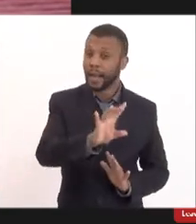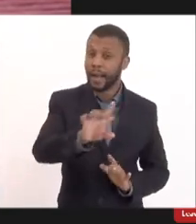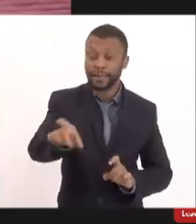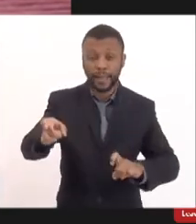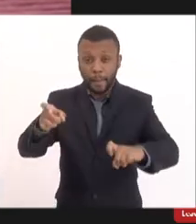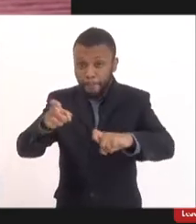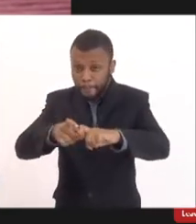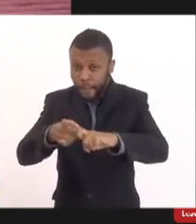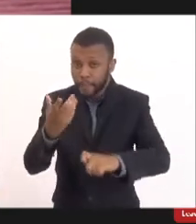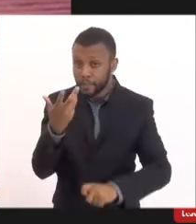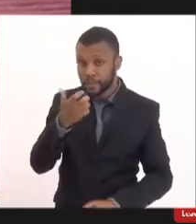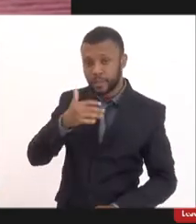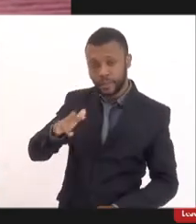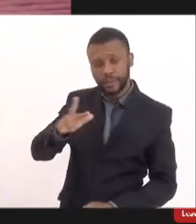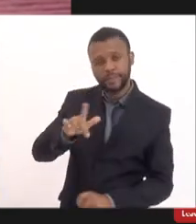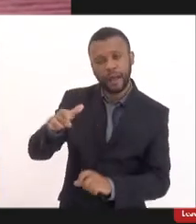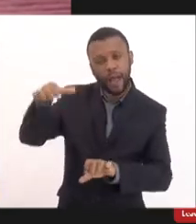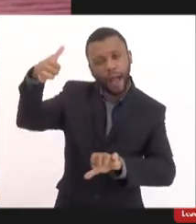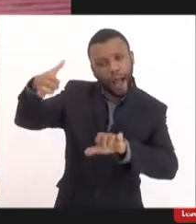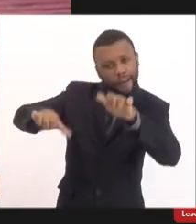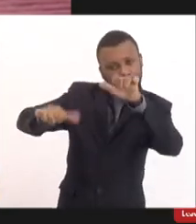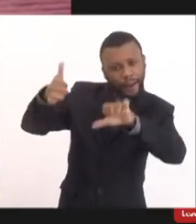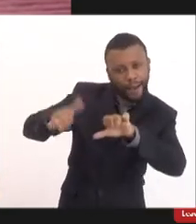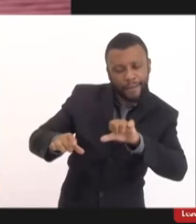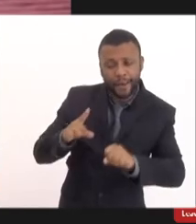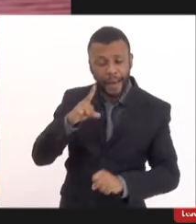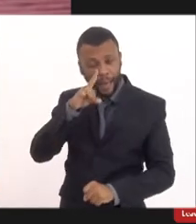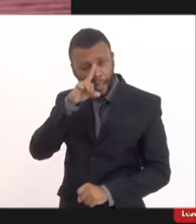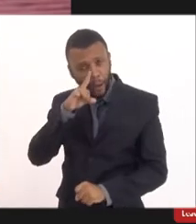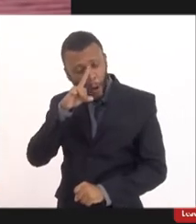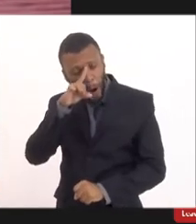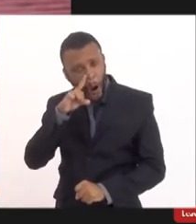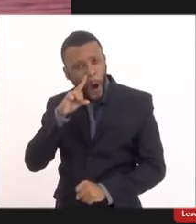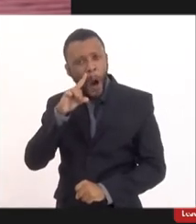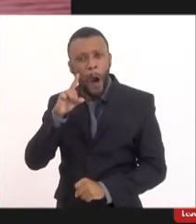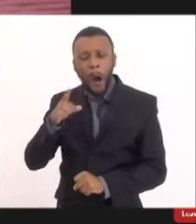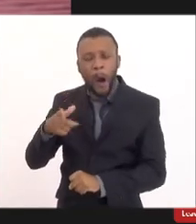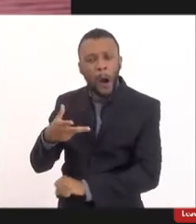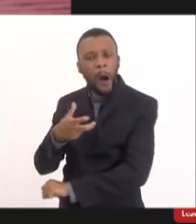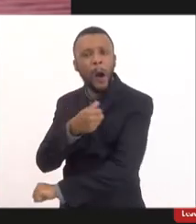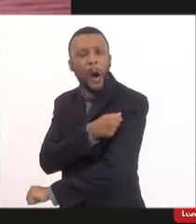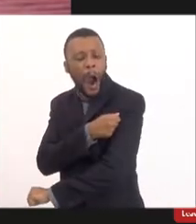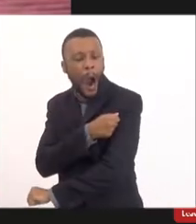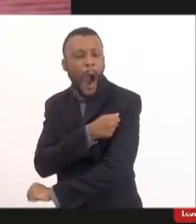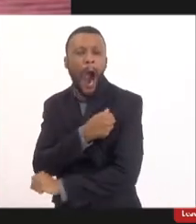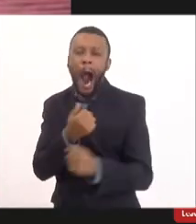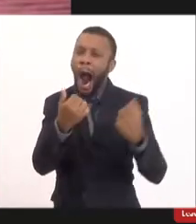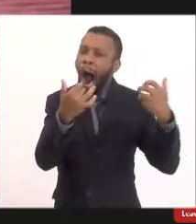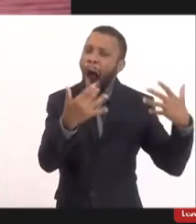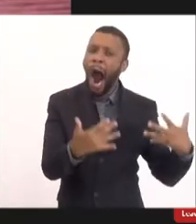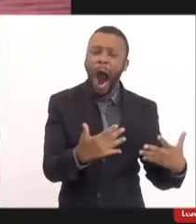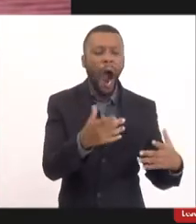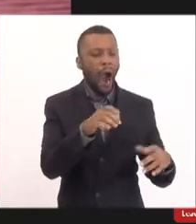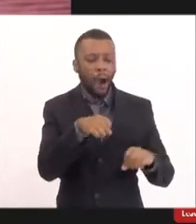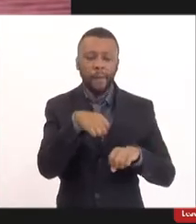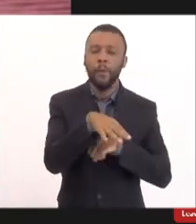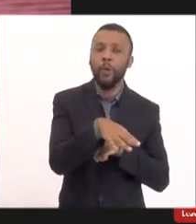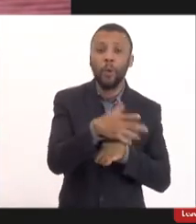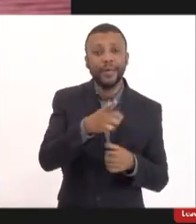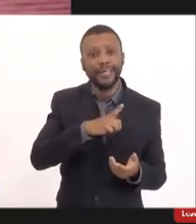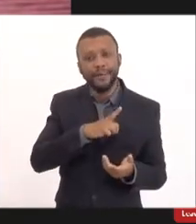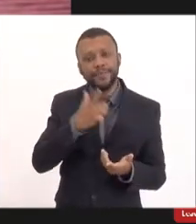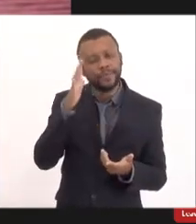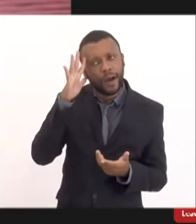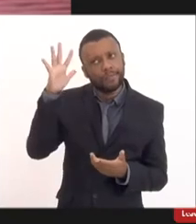e ver se o risco da vacina justifica o benefício que hoje é muito mais teórico do que verdadeiro